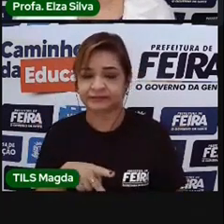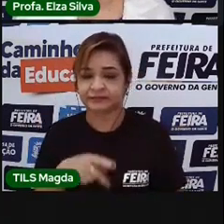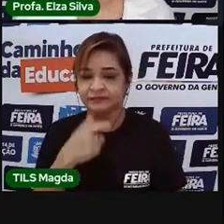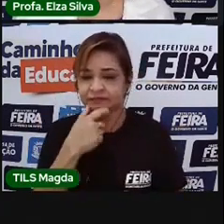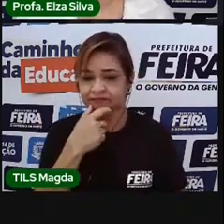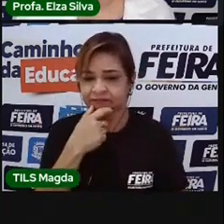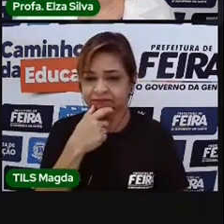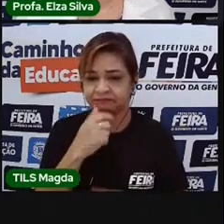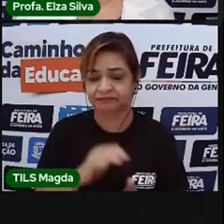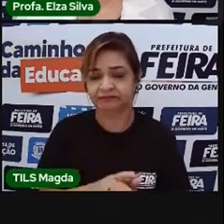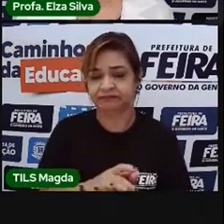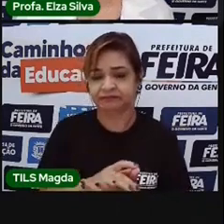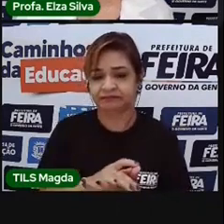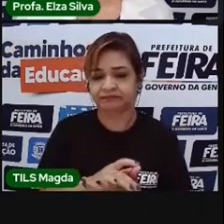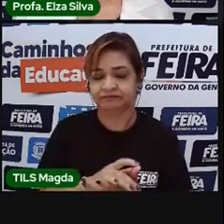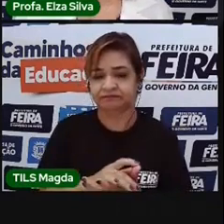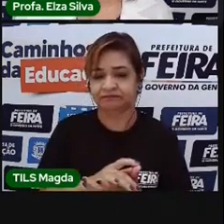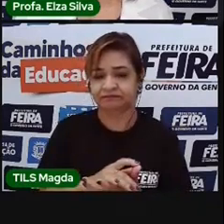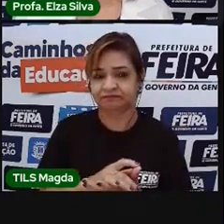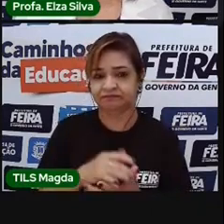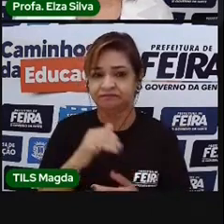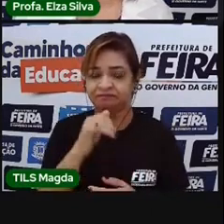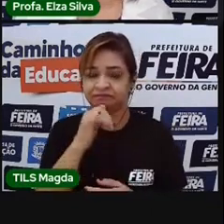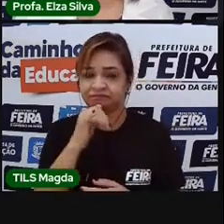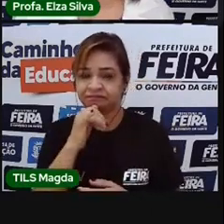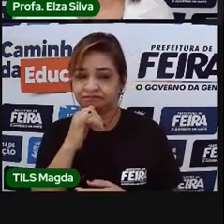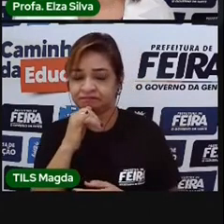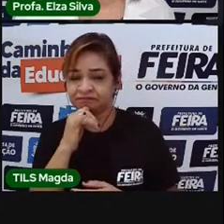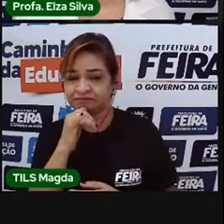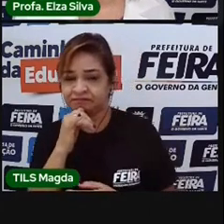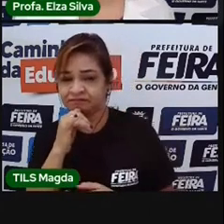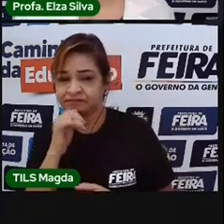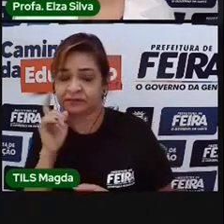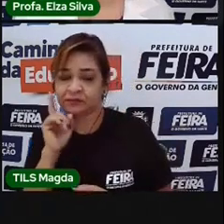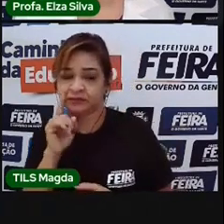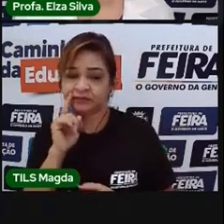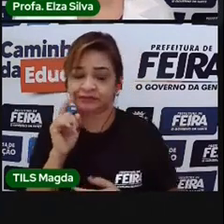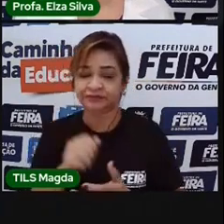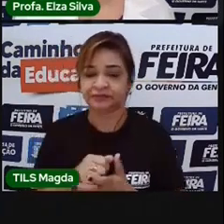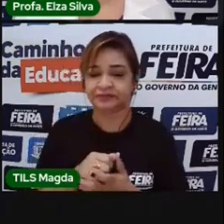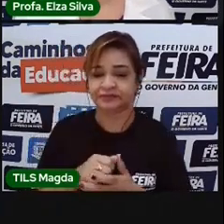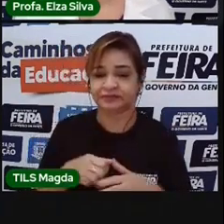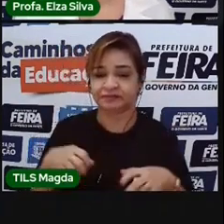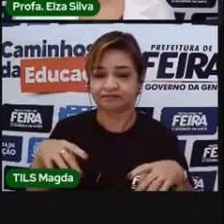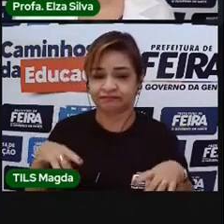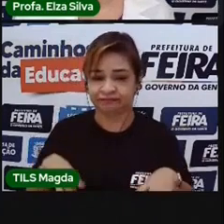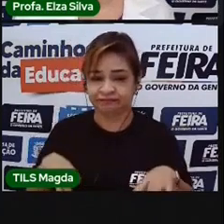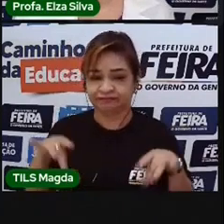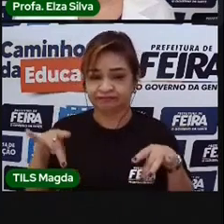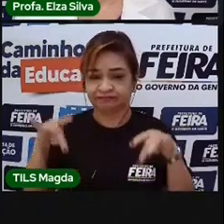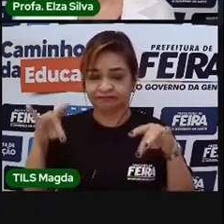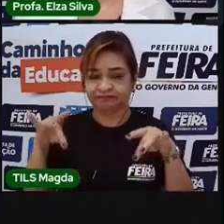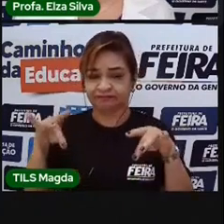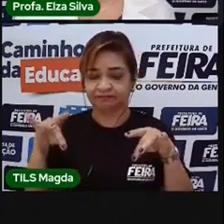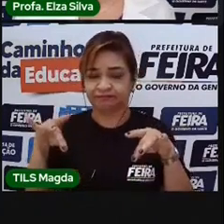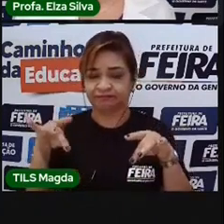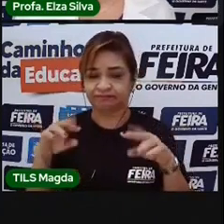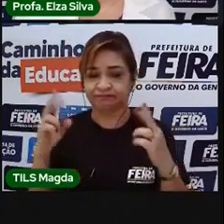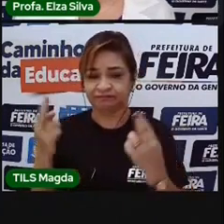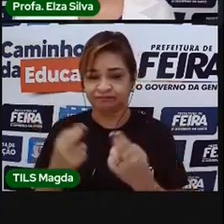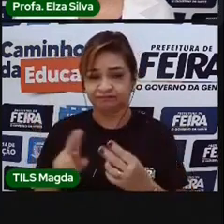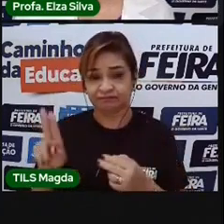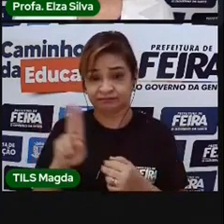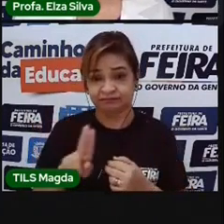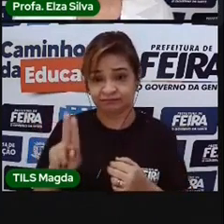como primeira língua são os Estados Unidos da América, a Austrália, o Reino Unido, sendo